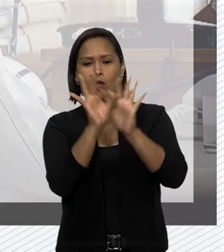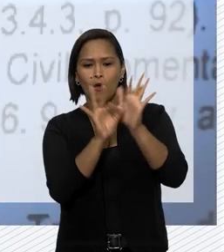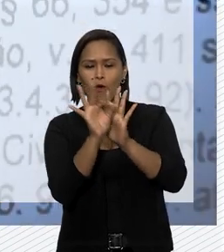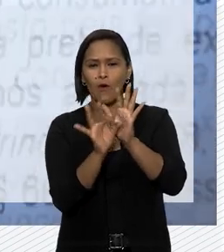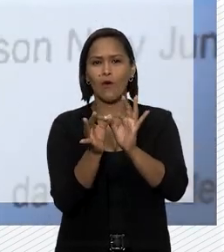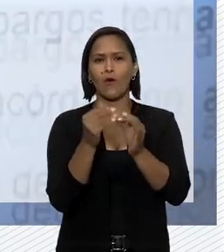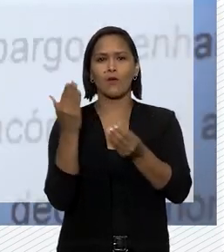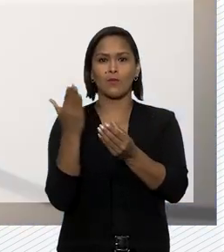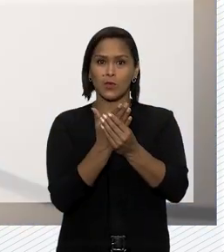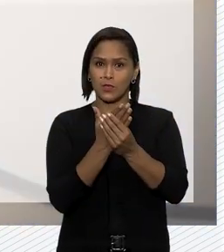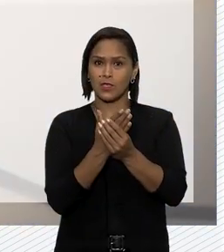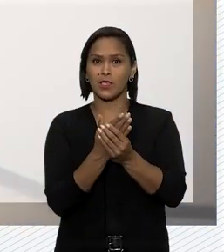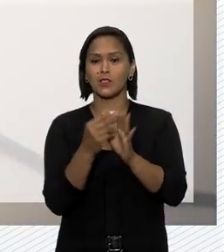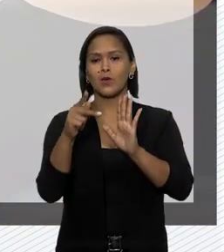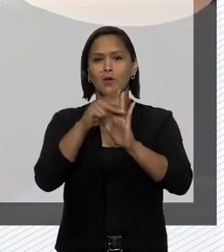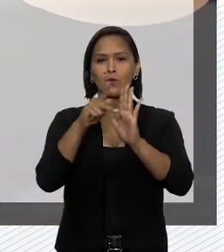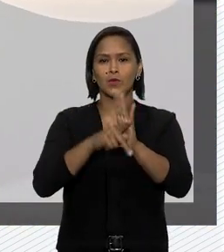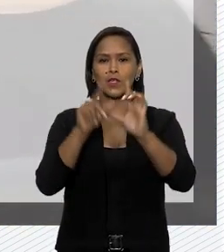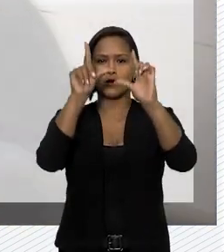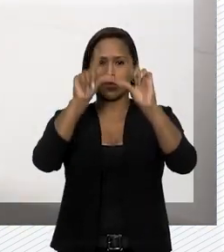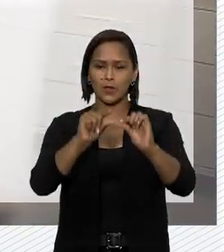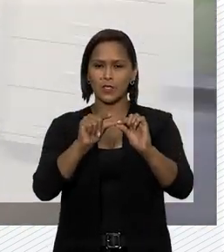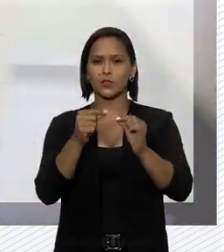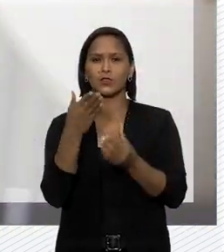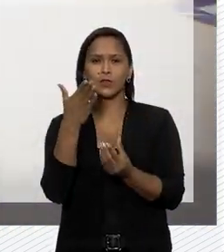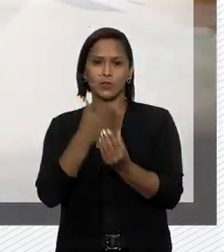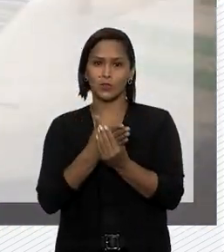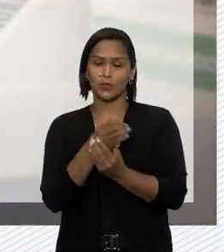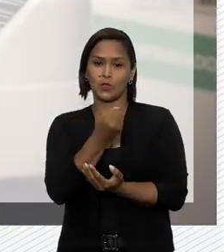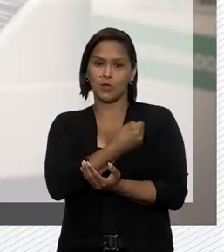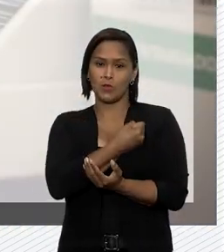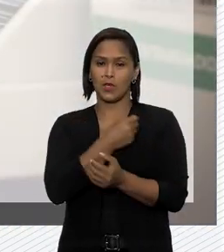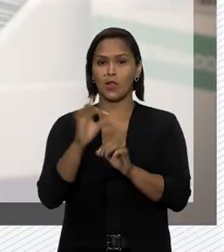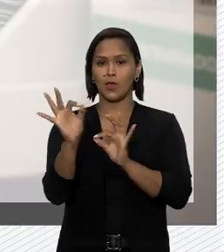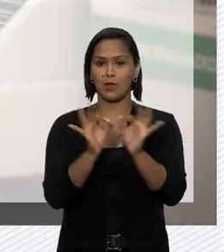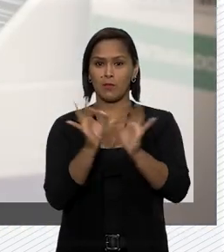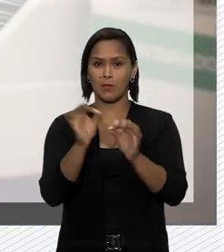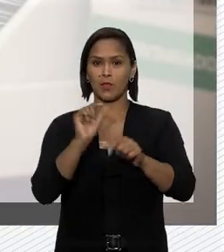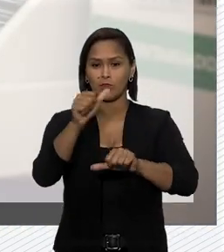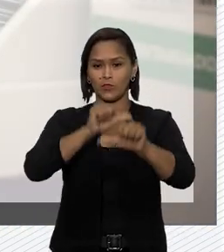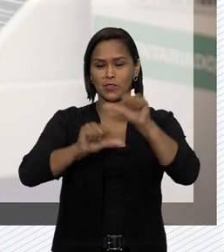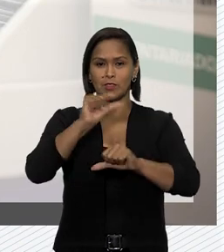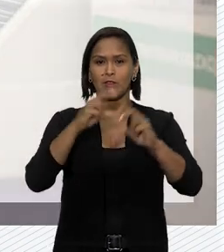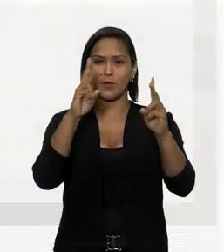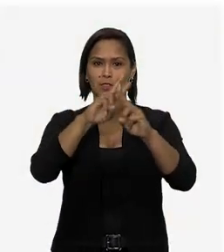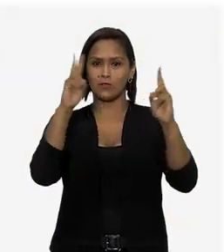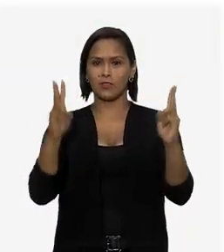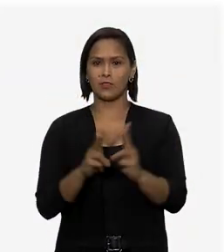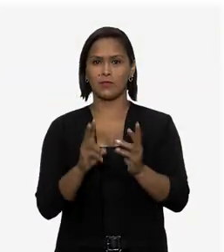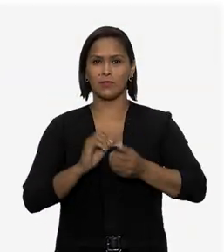processual avançada, o projeto de redução de demandas e o plano de transformação digital.